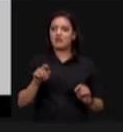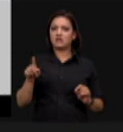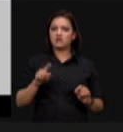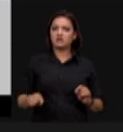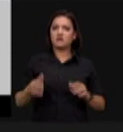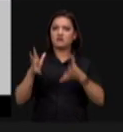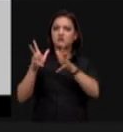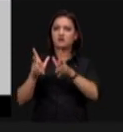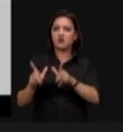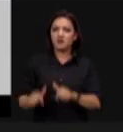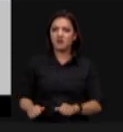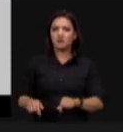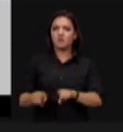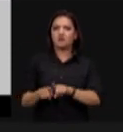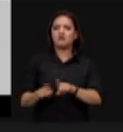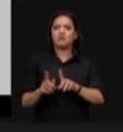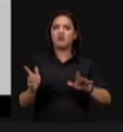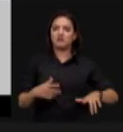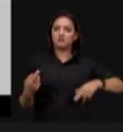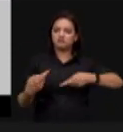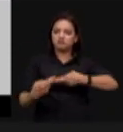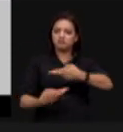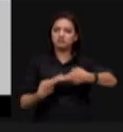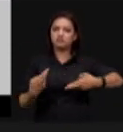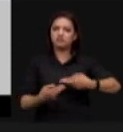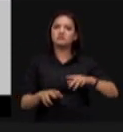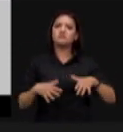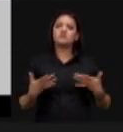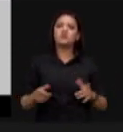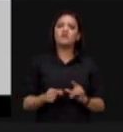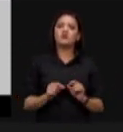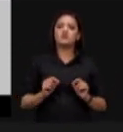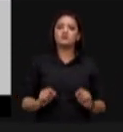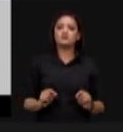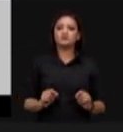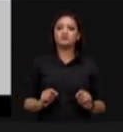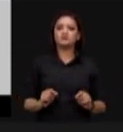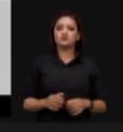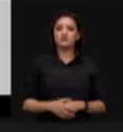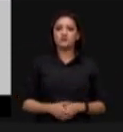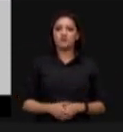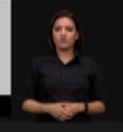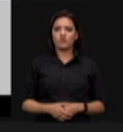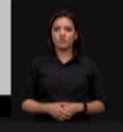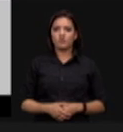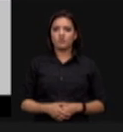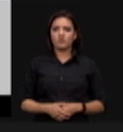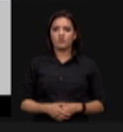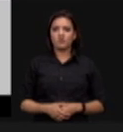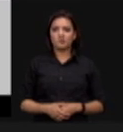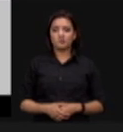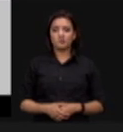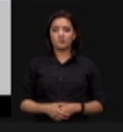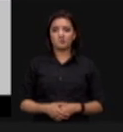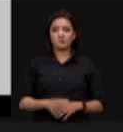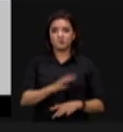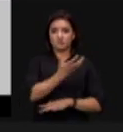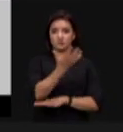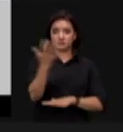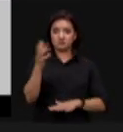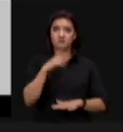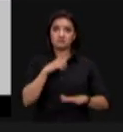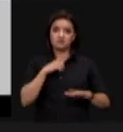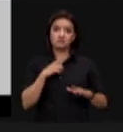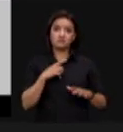renováveis e isso gera no que toca a interação com o meio ambiente um resultado